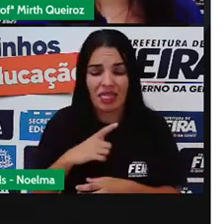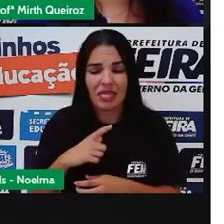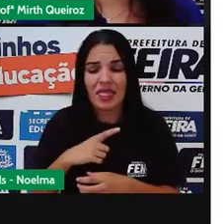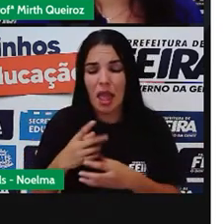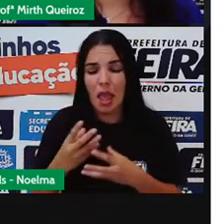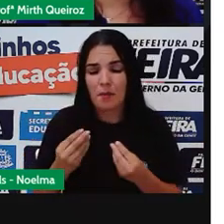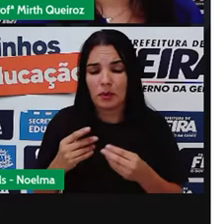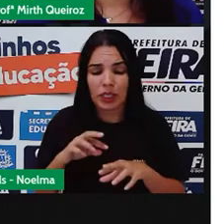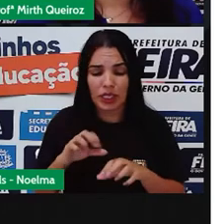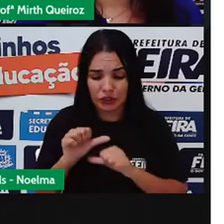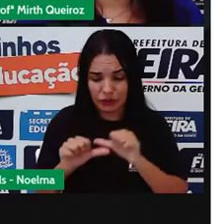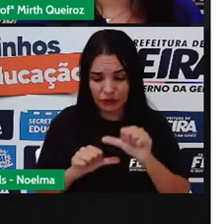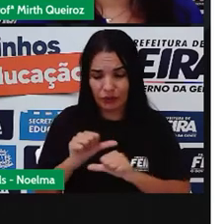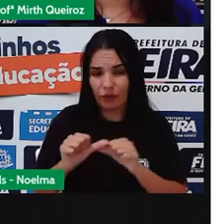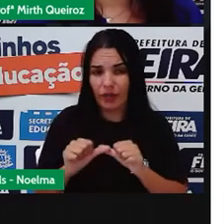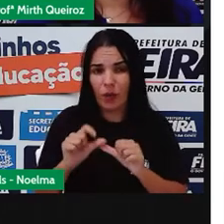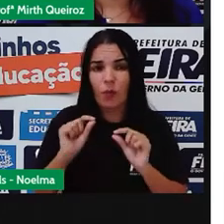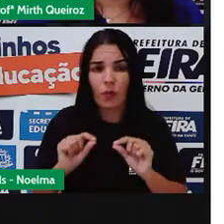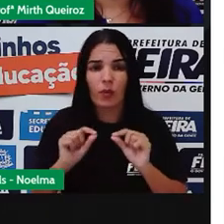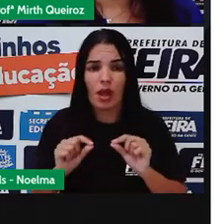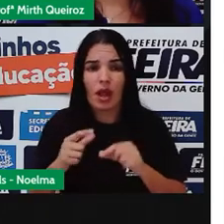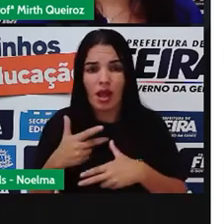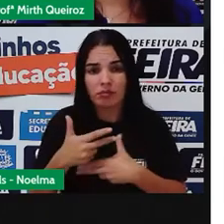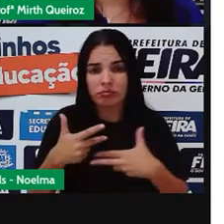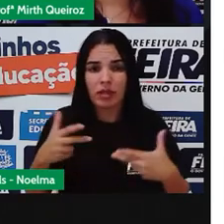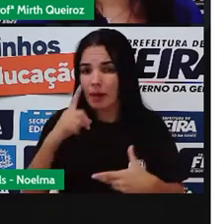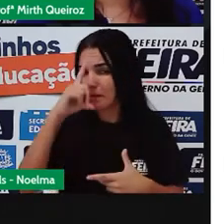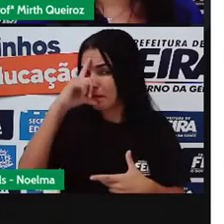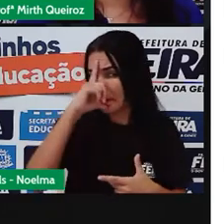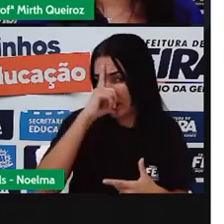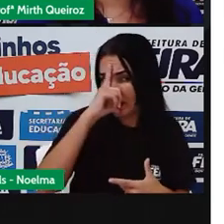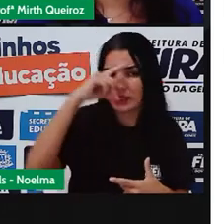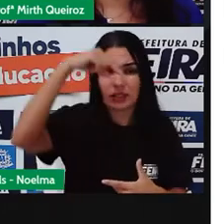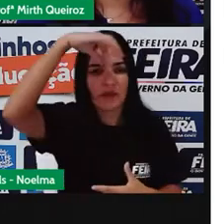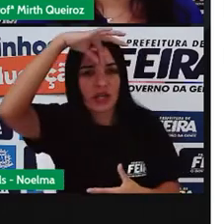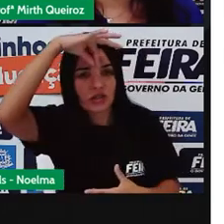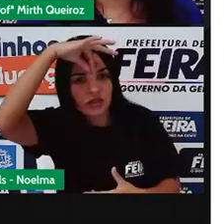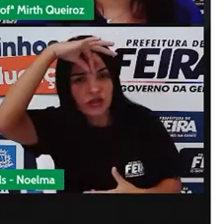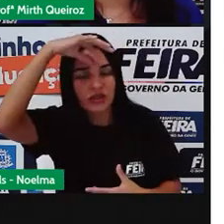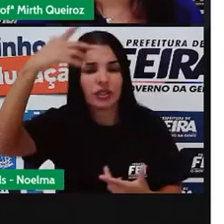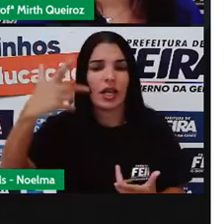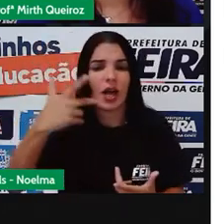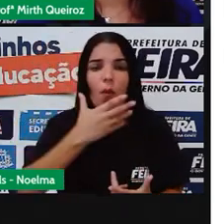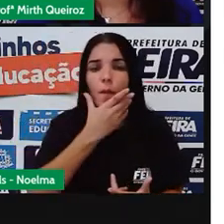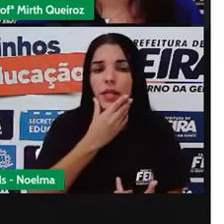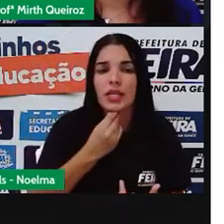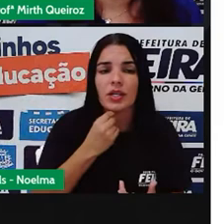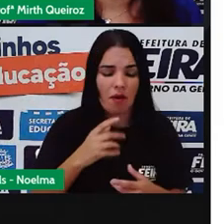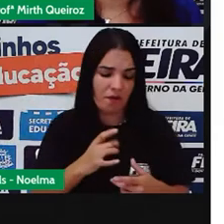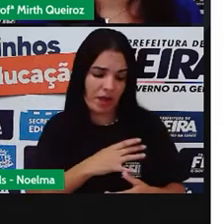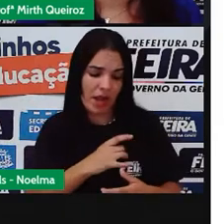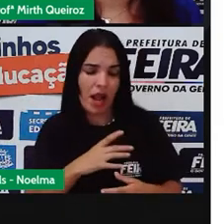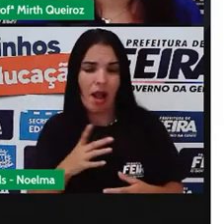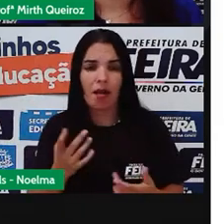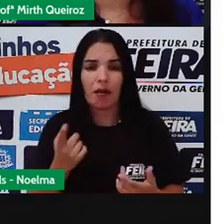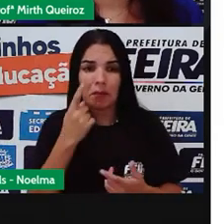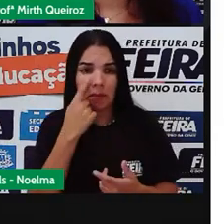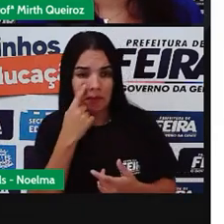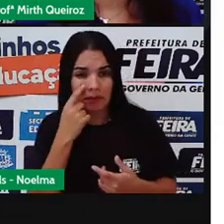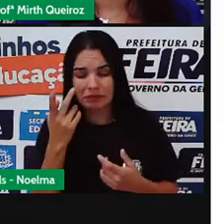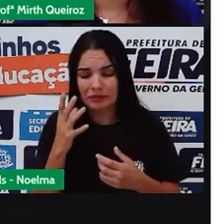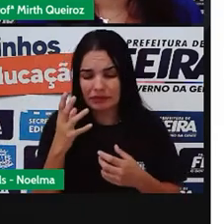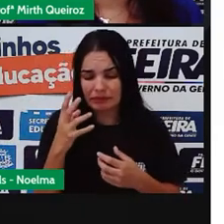haver o desenvolvimento dos órgãos sexuais e é normal os meninos eles ficarem com medo do pênis e as meninas ficarem aí também